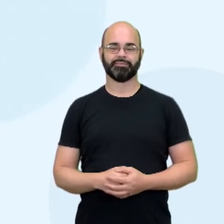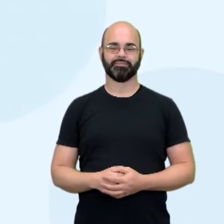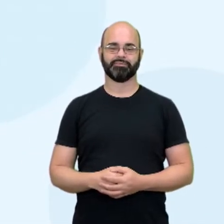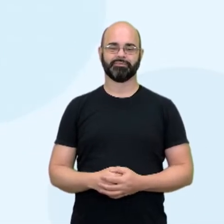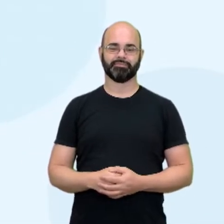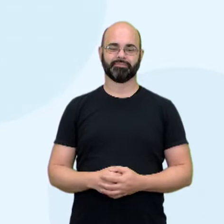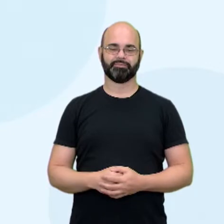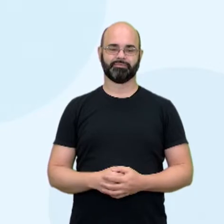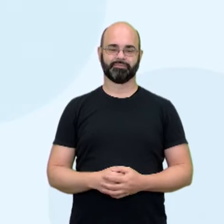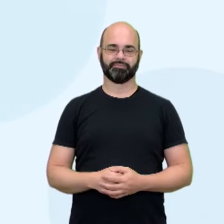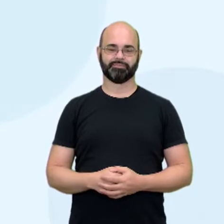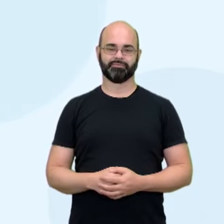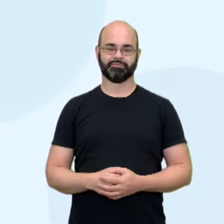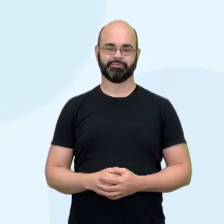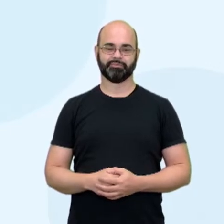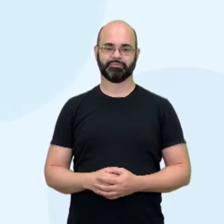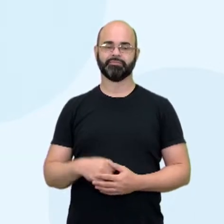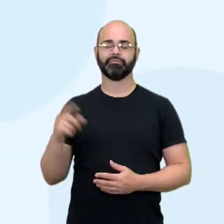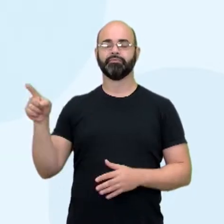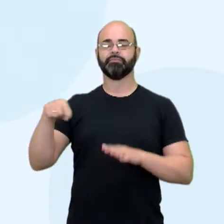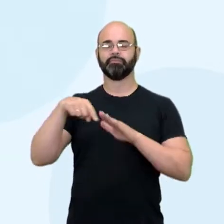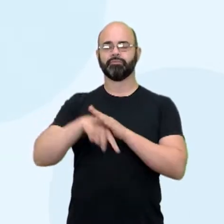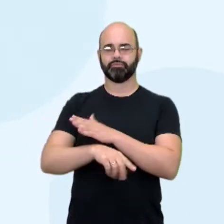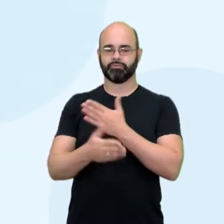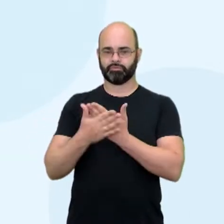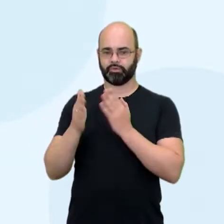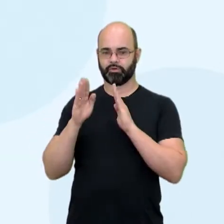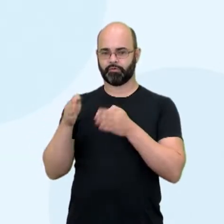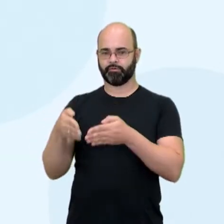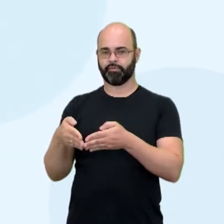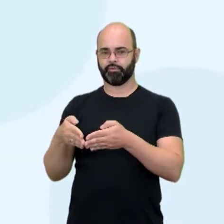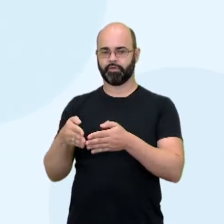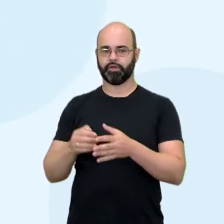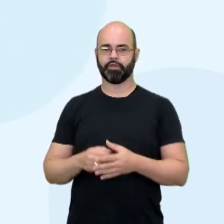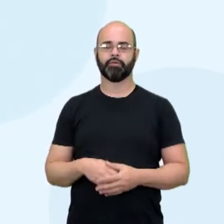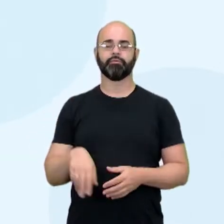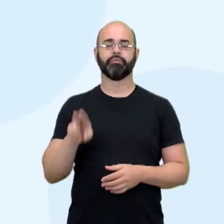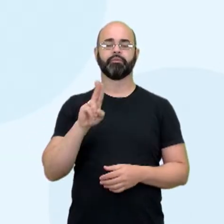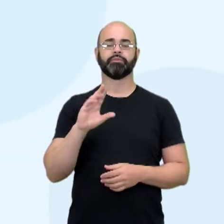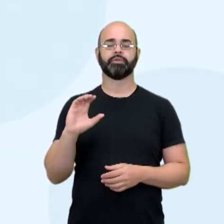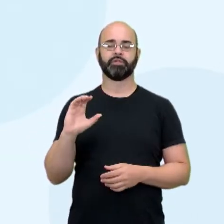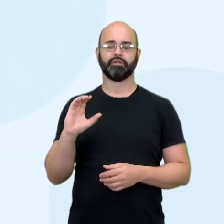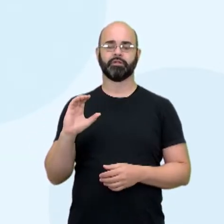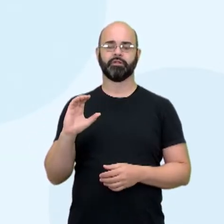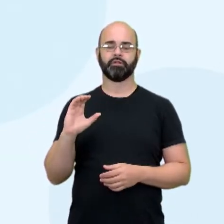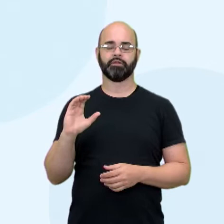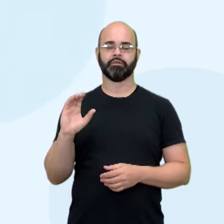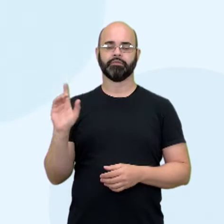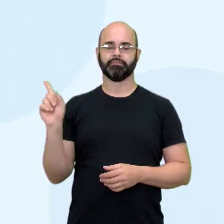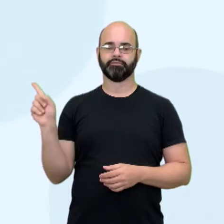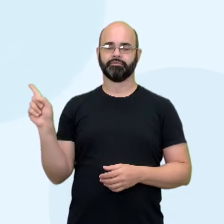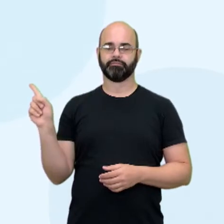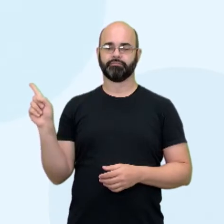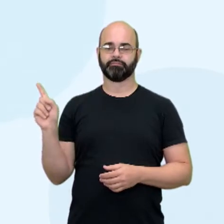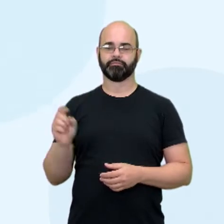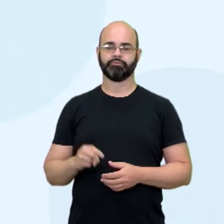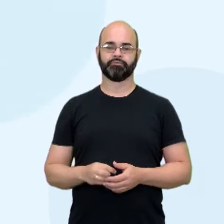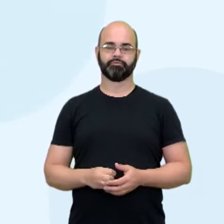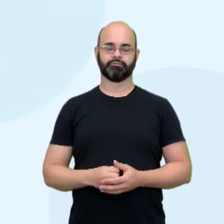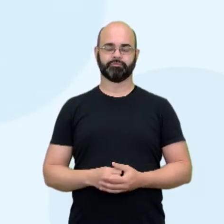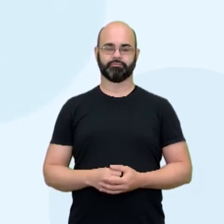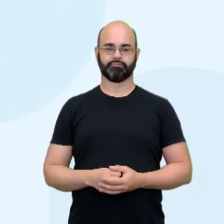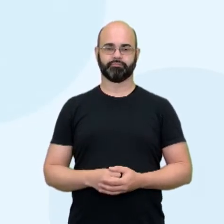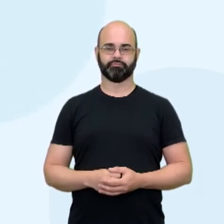escrever, ele faz parte de uma unidade curricular que lembra algo que para o pessoal de